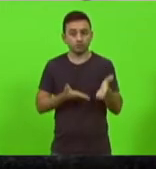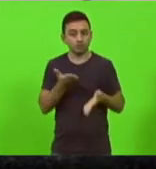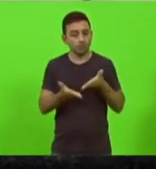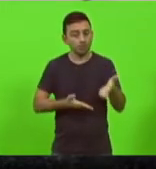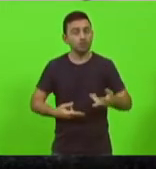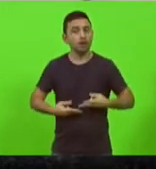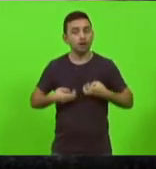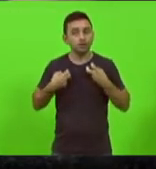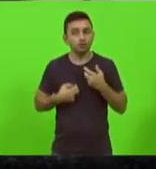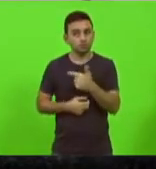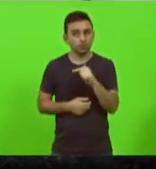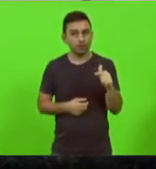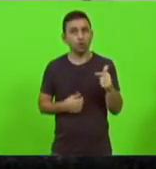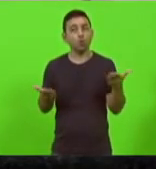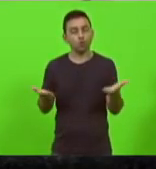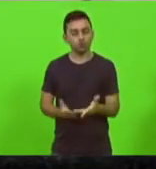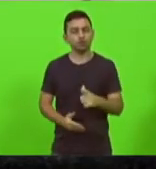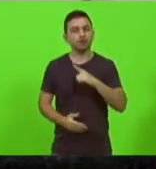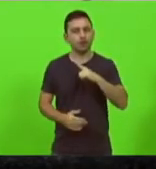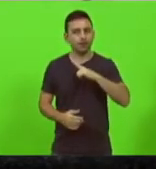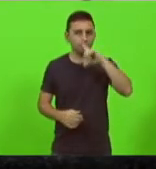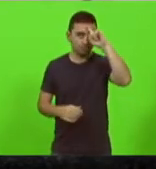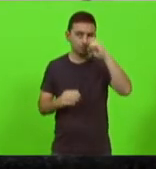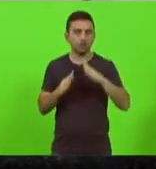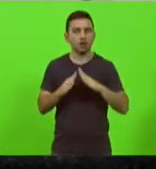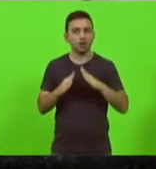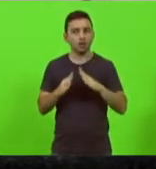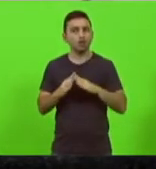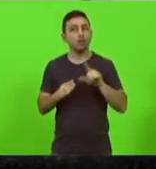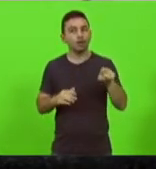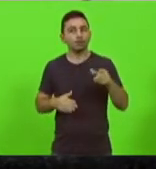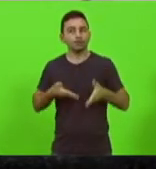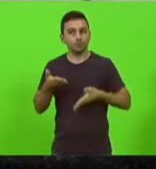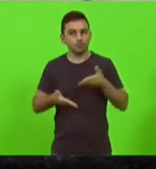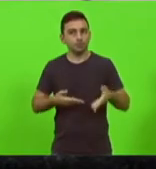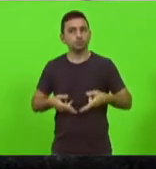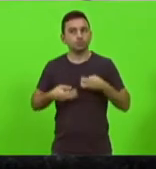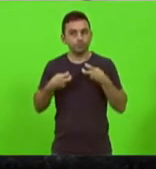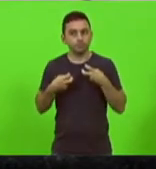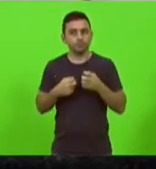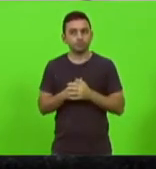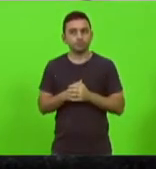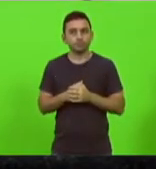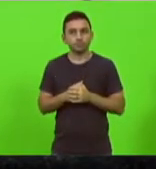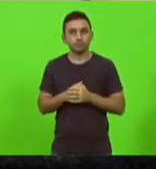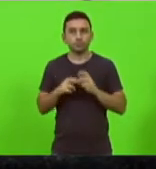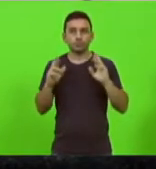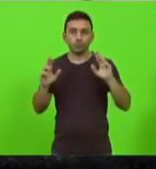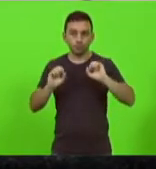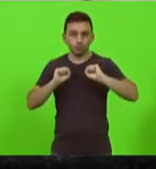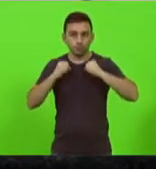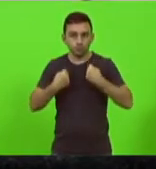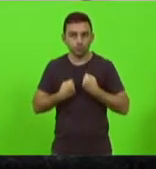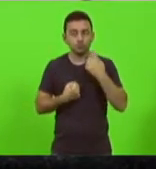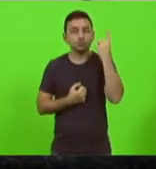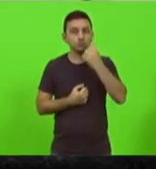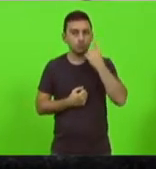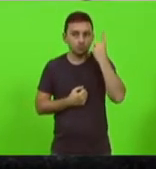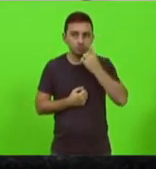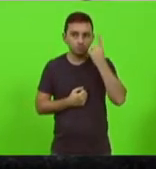hoje tem um hospital com tratamento câncer graças ao empenho dos deputados